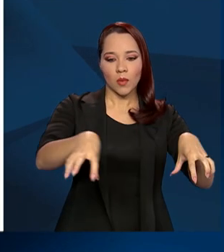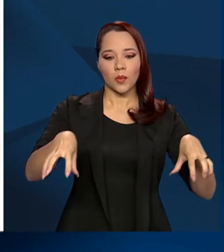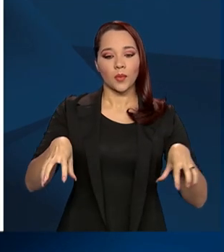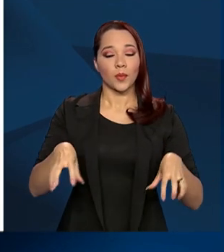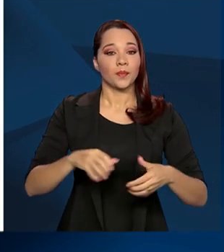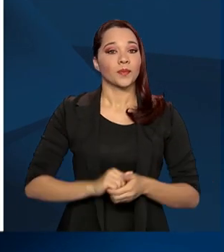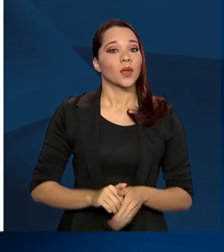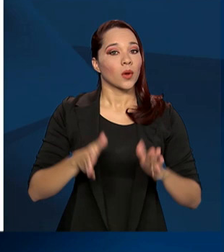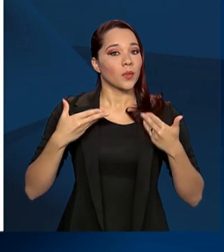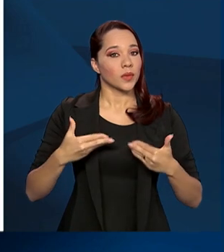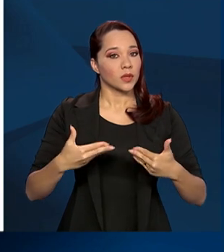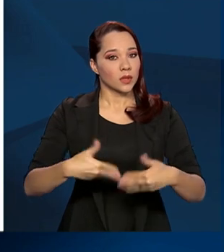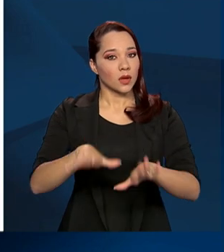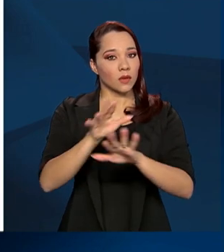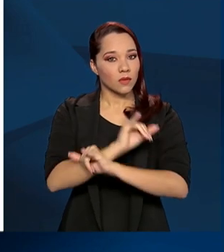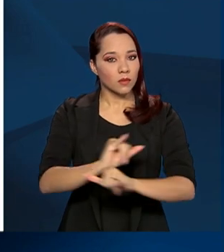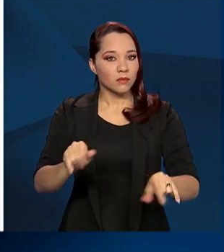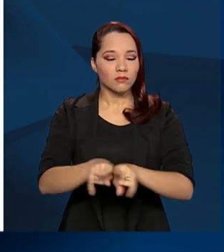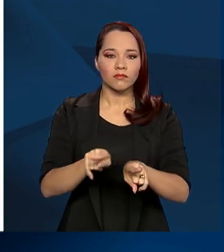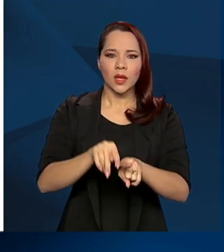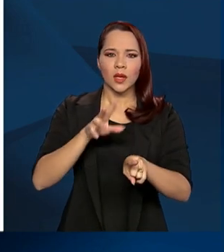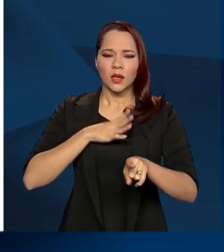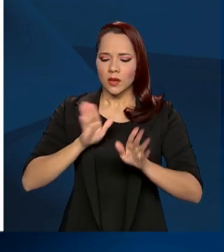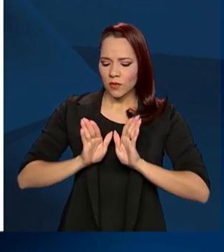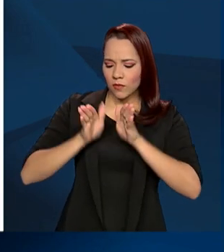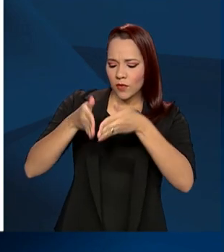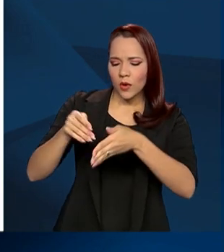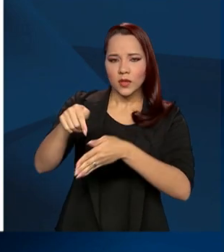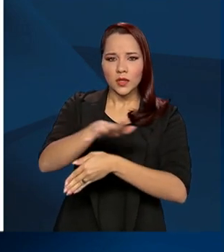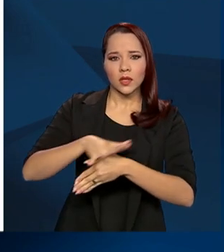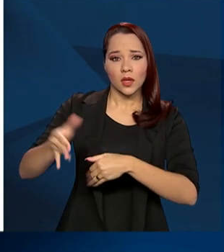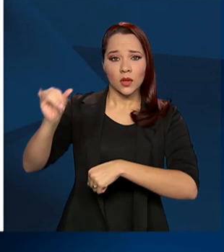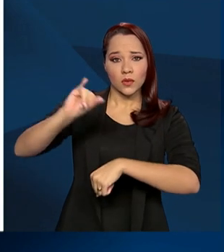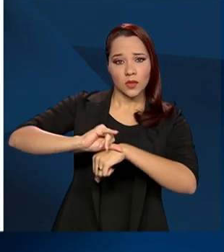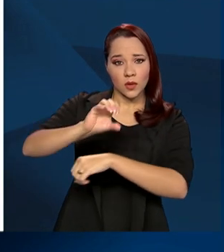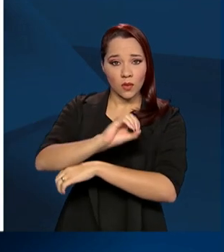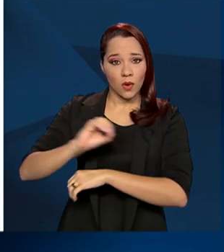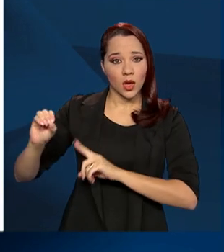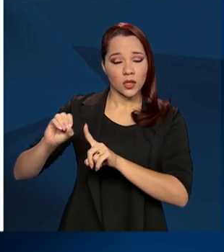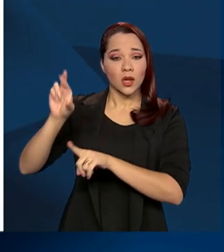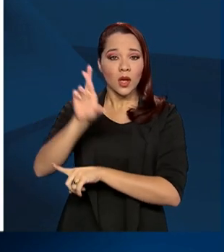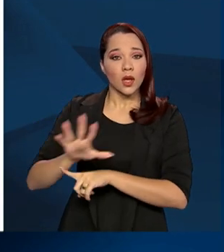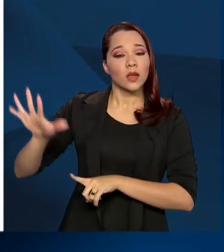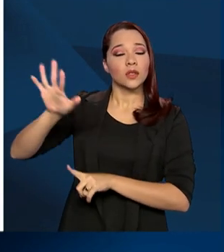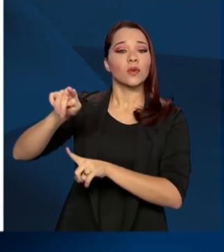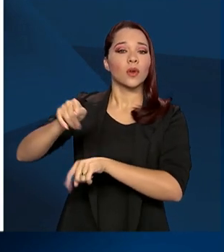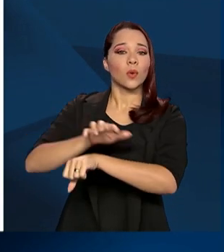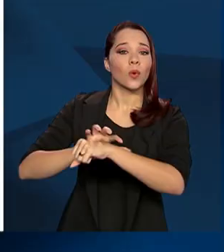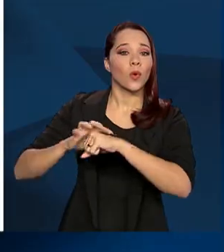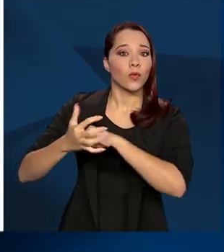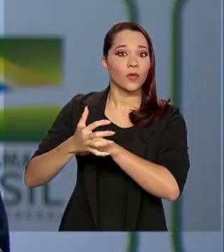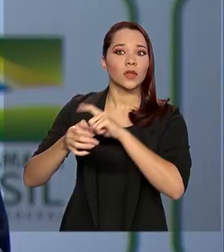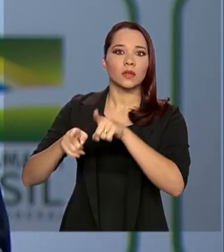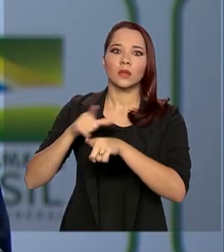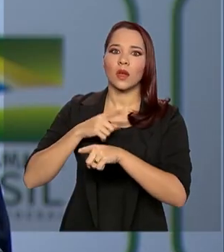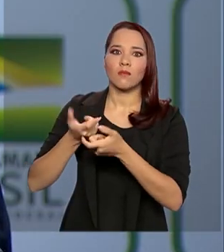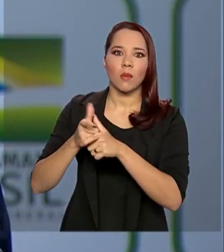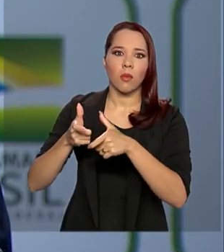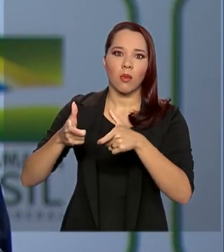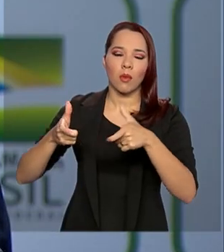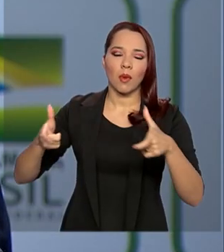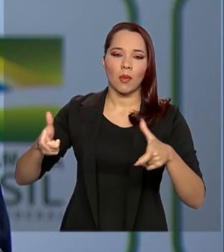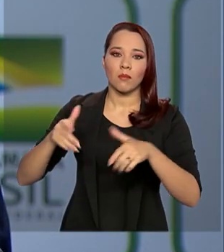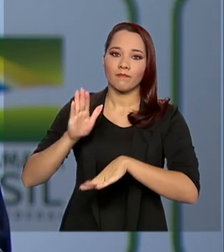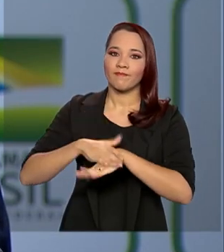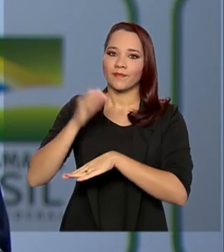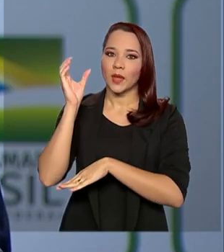O Ministério informou que está concentrando forças no Centro-Oeste, região em que a Covid-19 tem avançado com maior